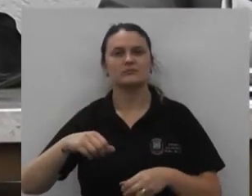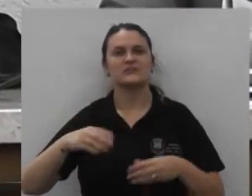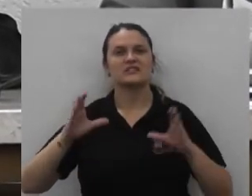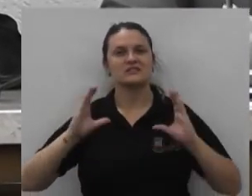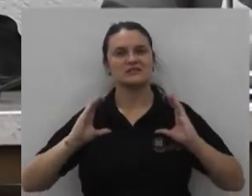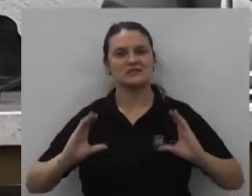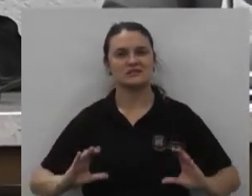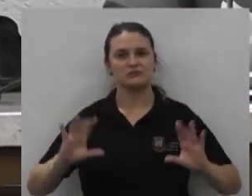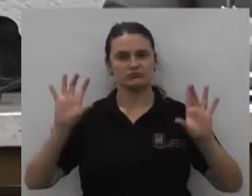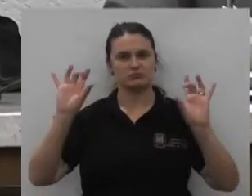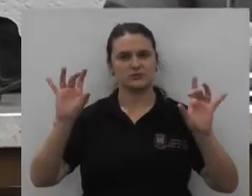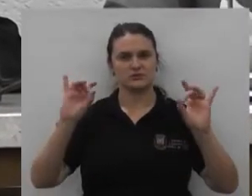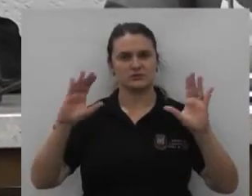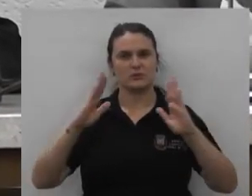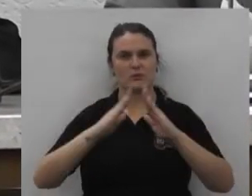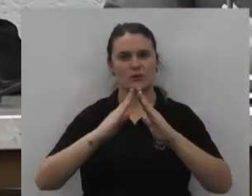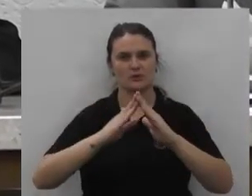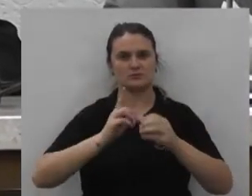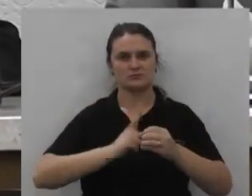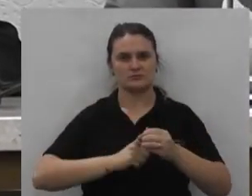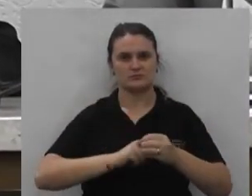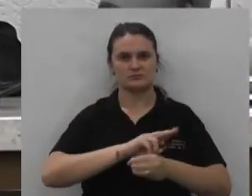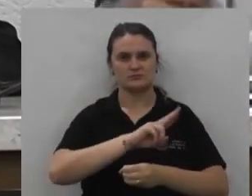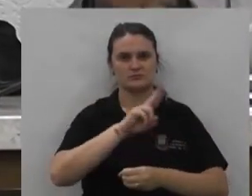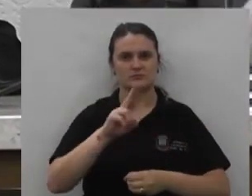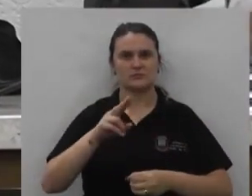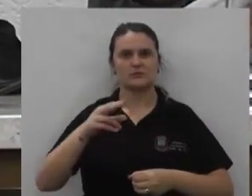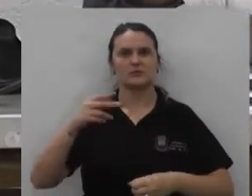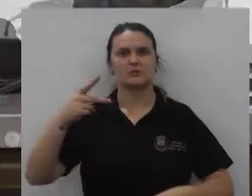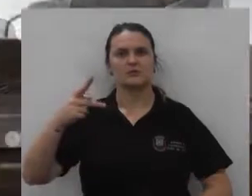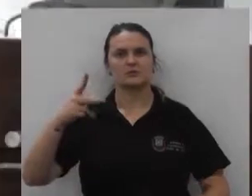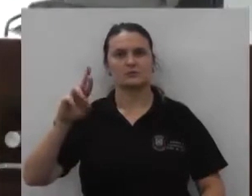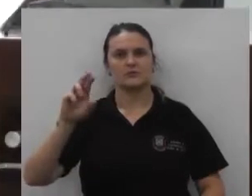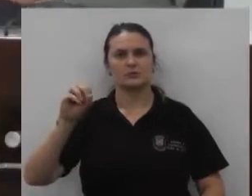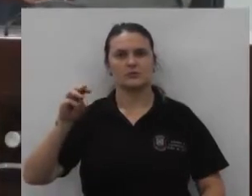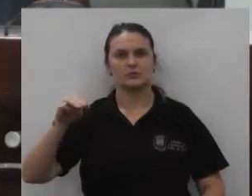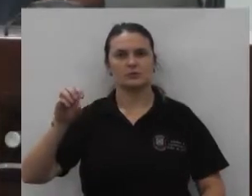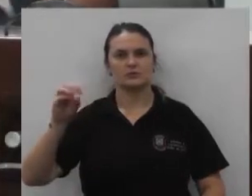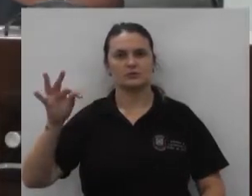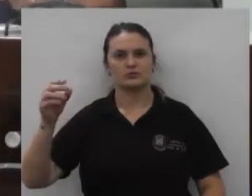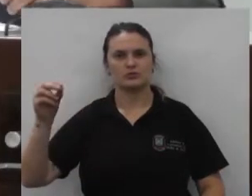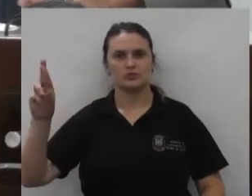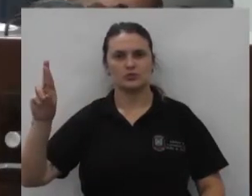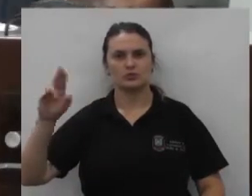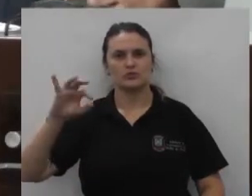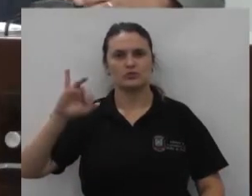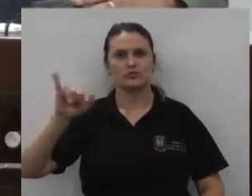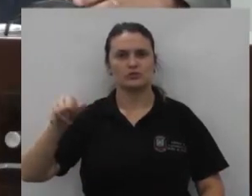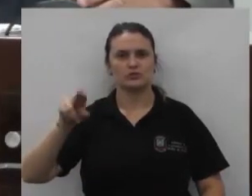de cidadão honorário de união da vitória ao senhor promotor Júlio Ribeiro de Campos Neto